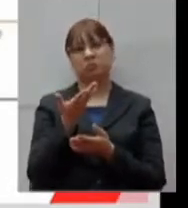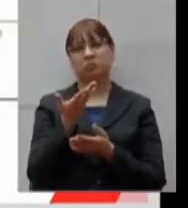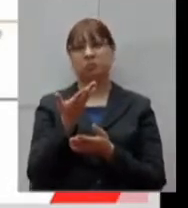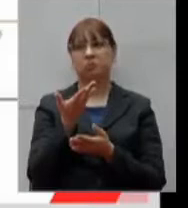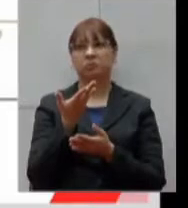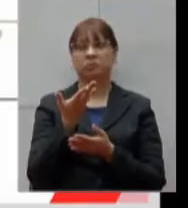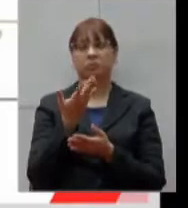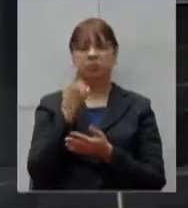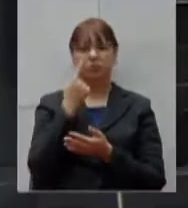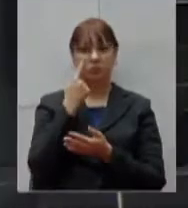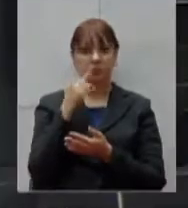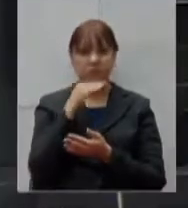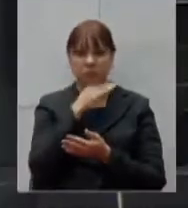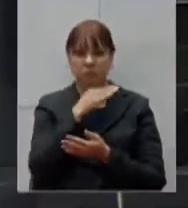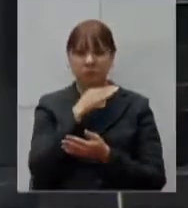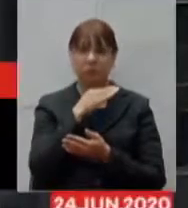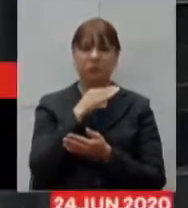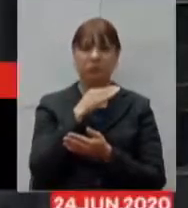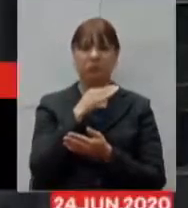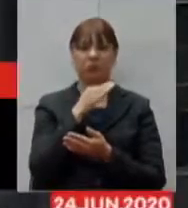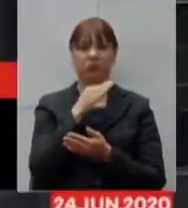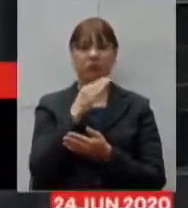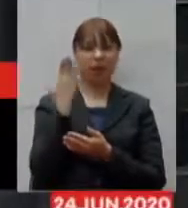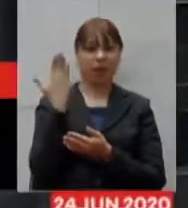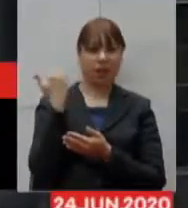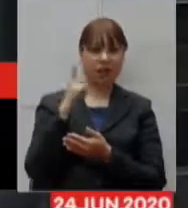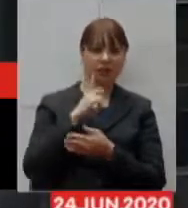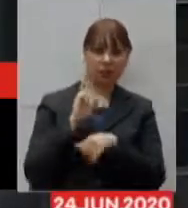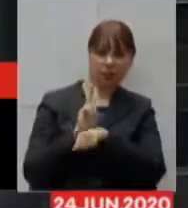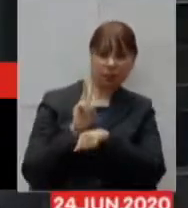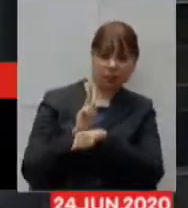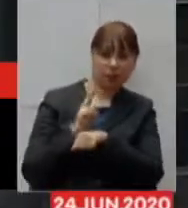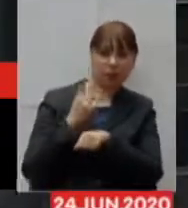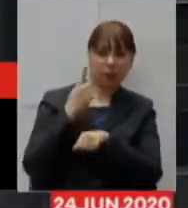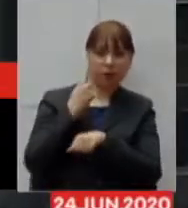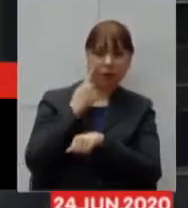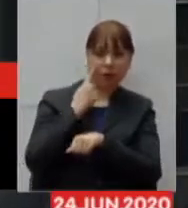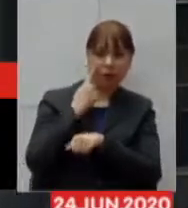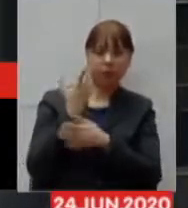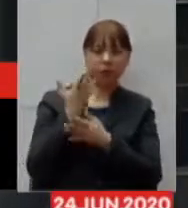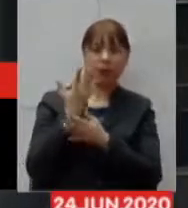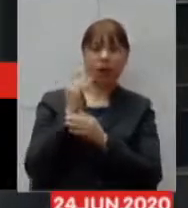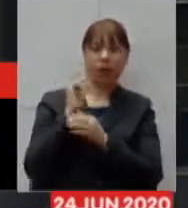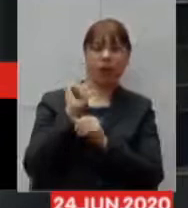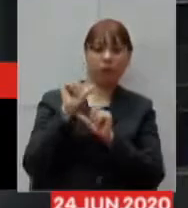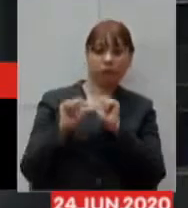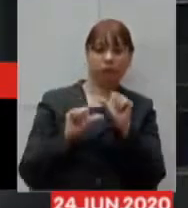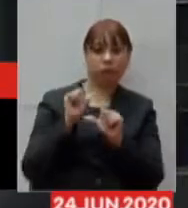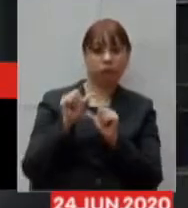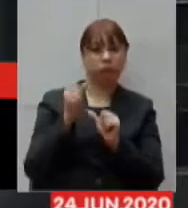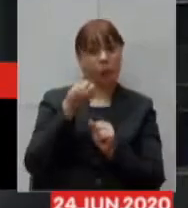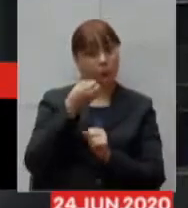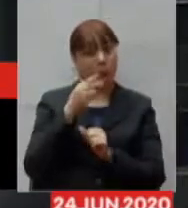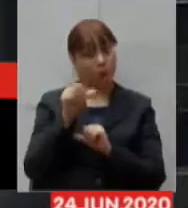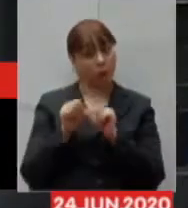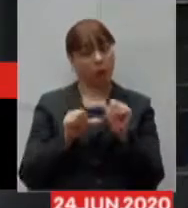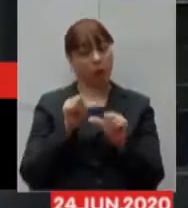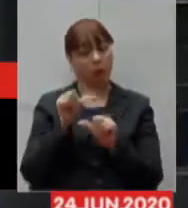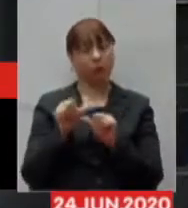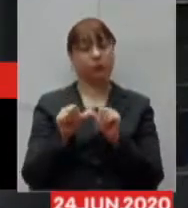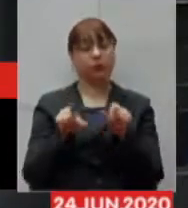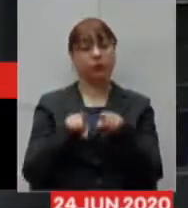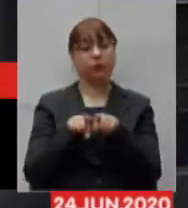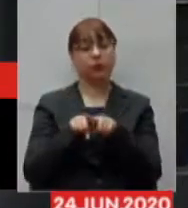as previsões foram mudando, e ainda bem que mudaram, mostra também